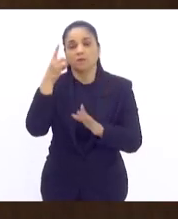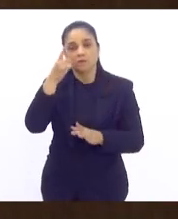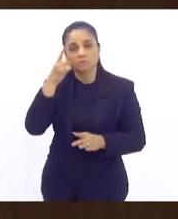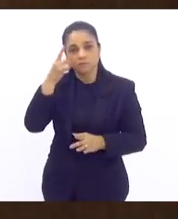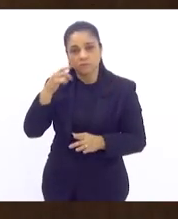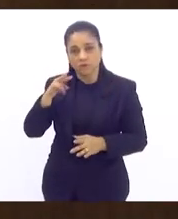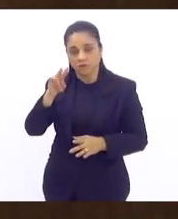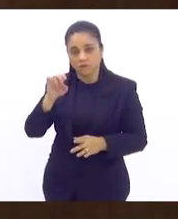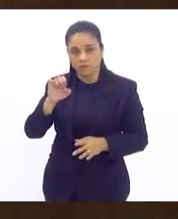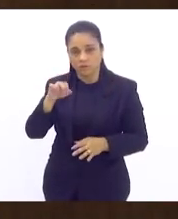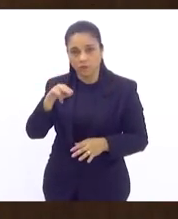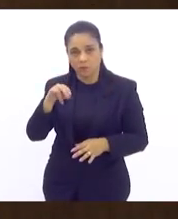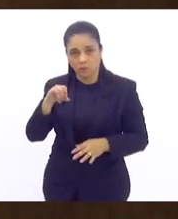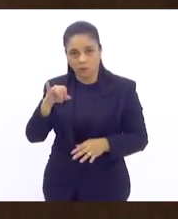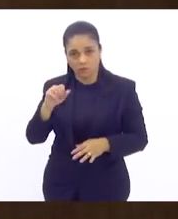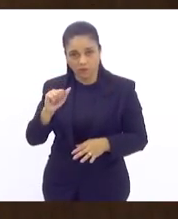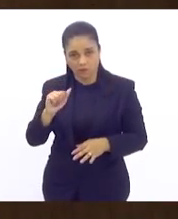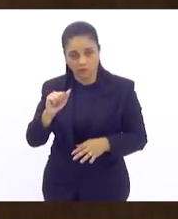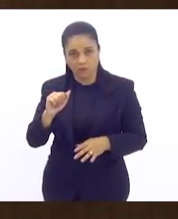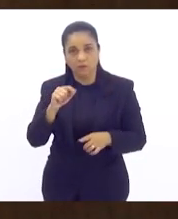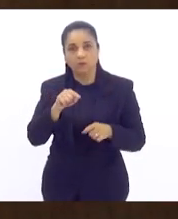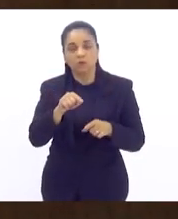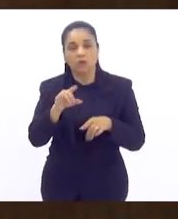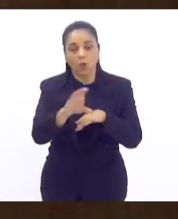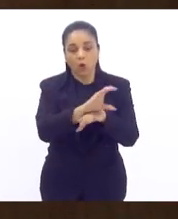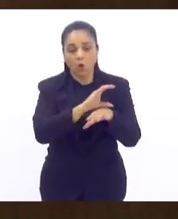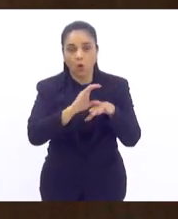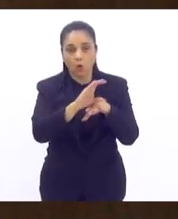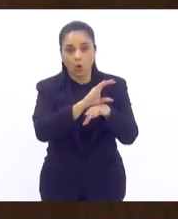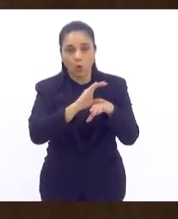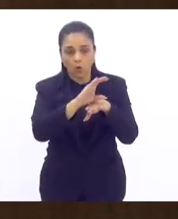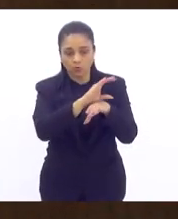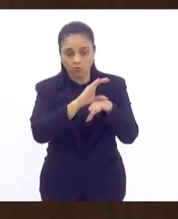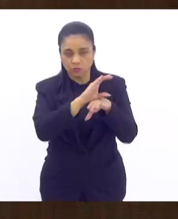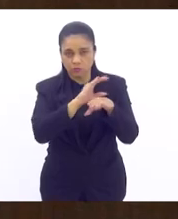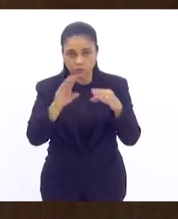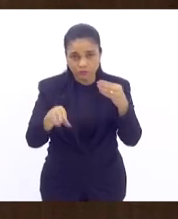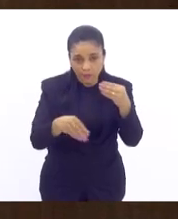ela deu o parecer pela constitucionalidade com emenda.